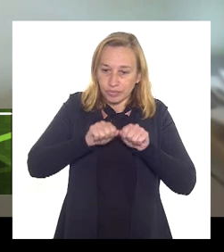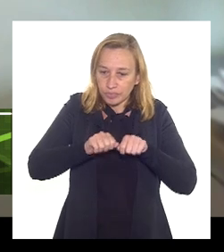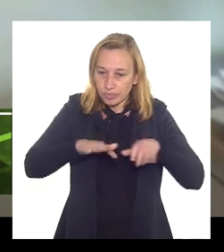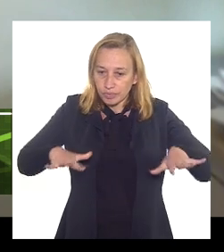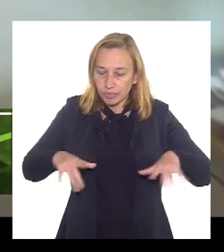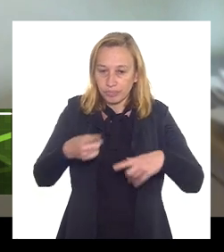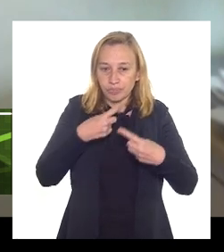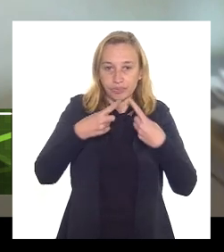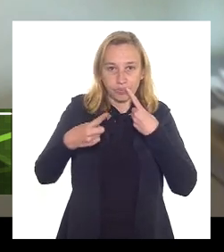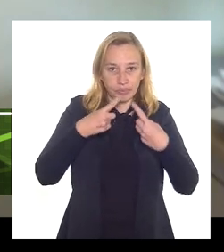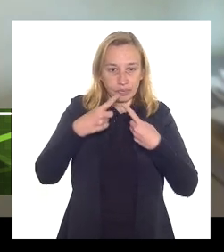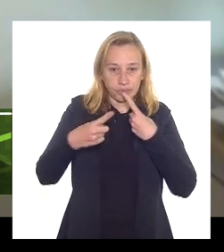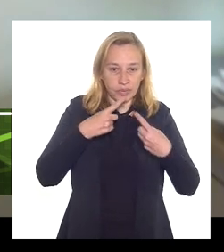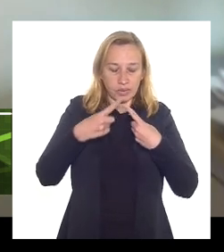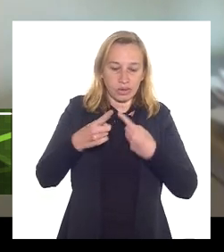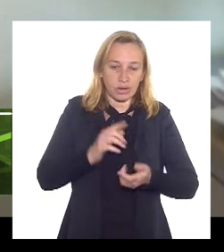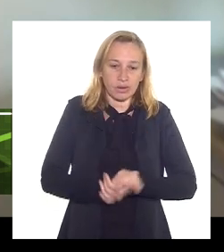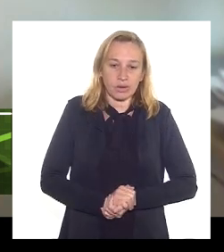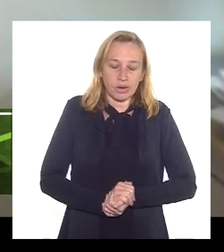discutido